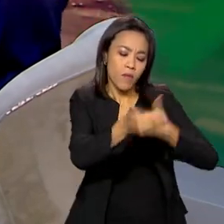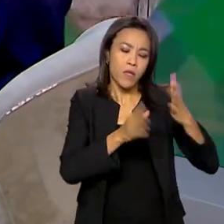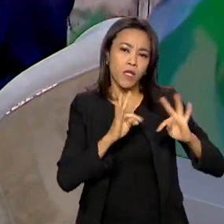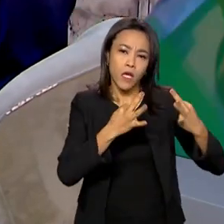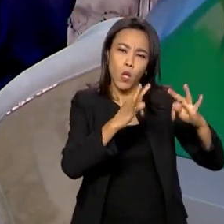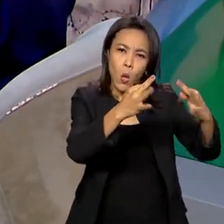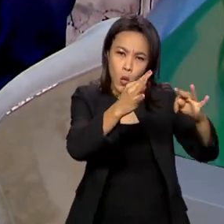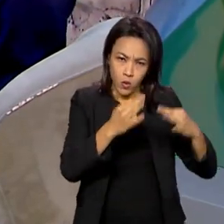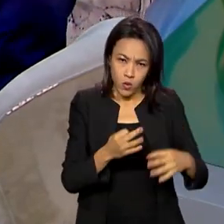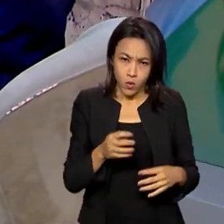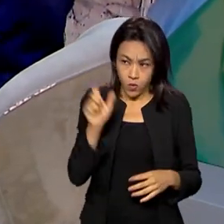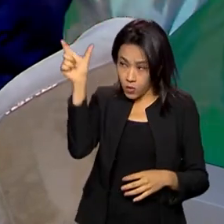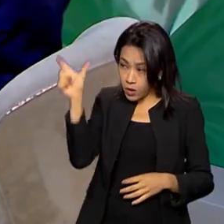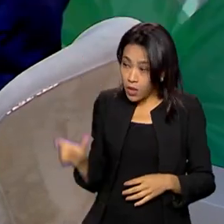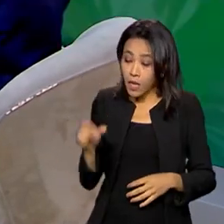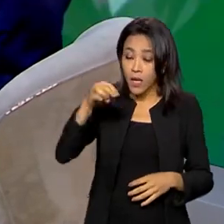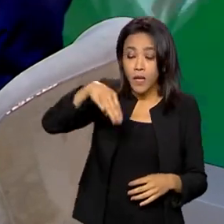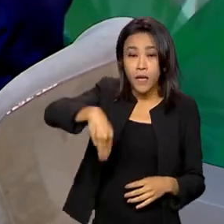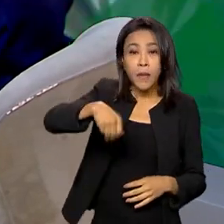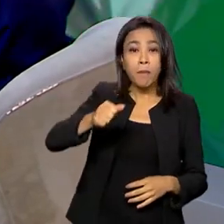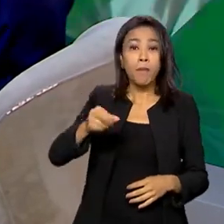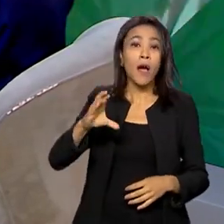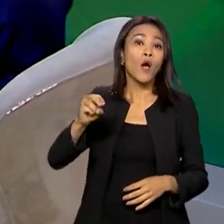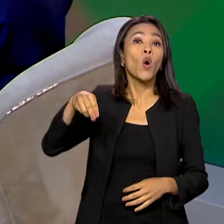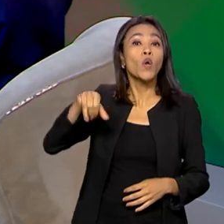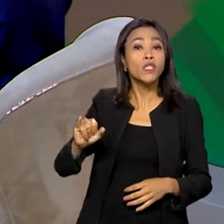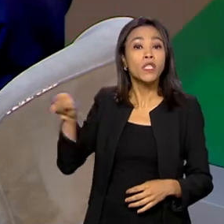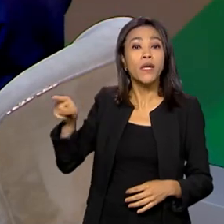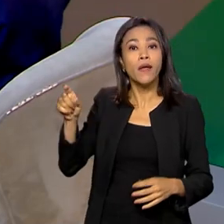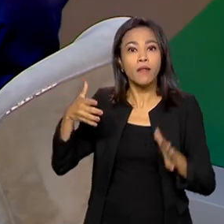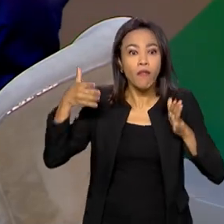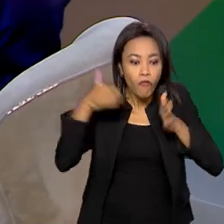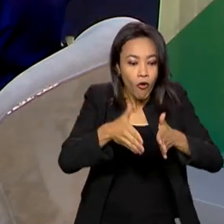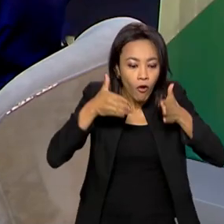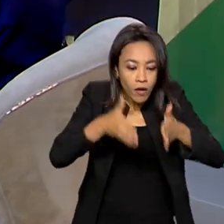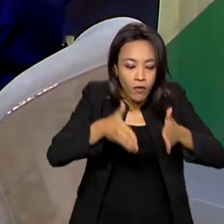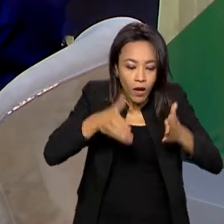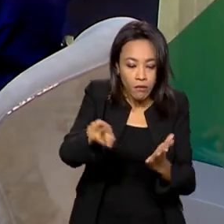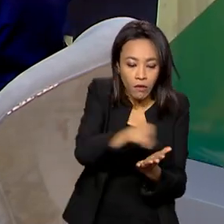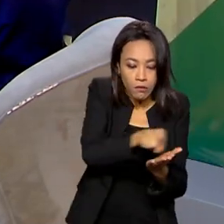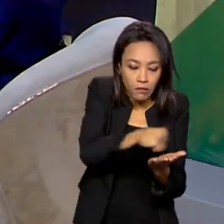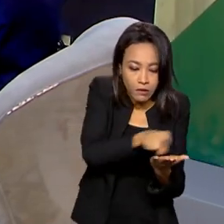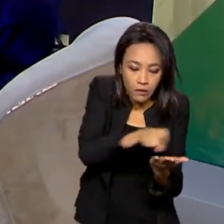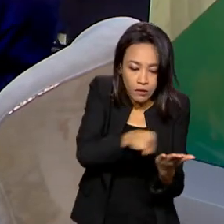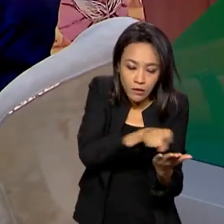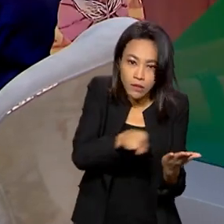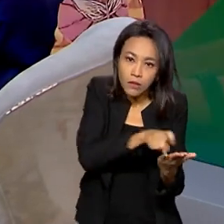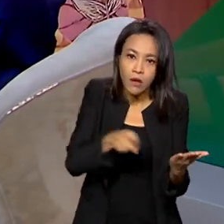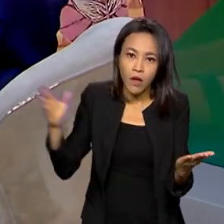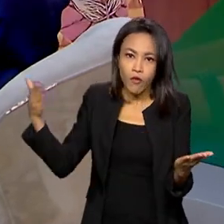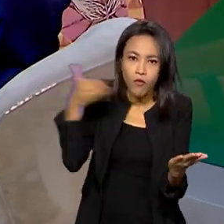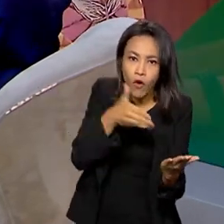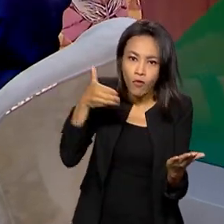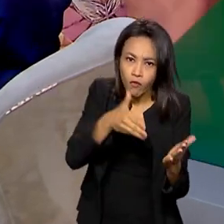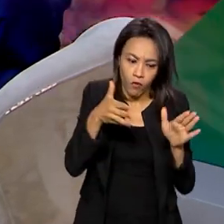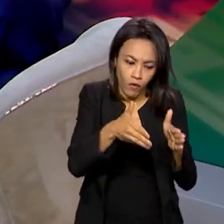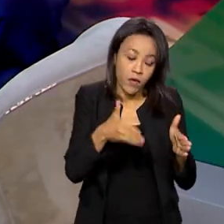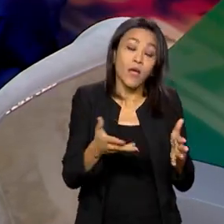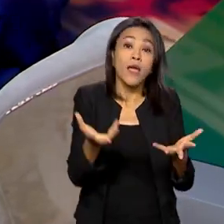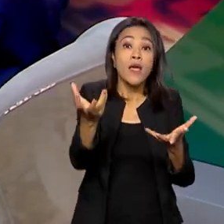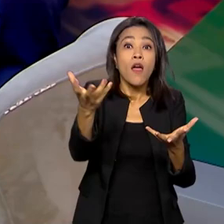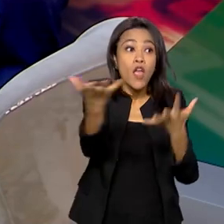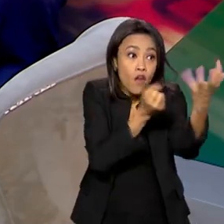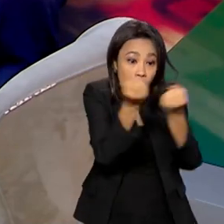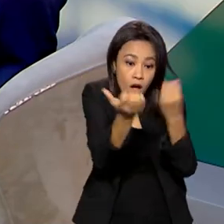cientista Marconi estava muito atrelado à questão do telégrafo. Ou seja, no começo, o rádio enviava e recebia informações